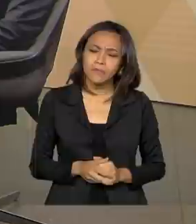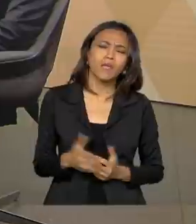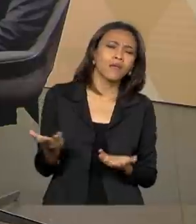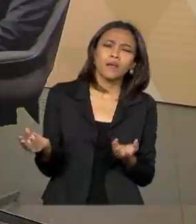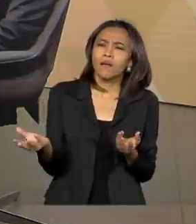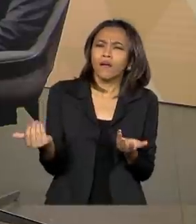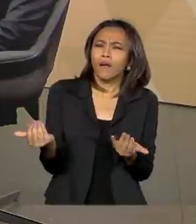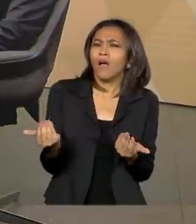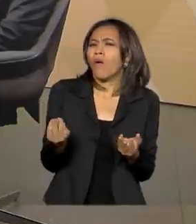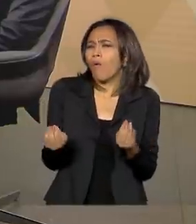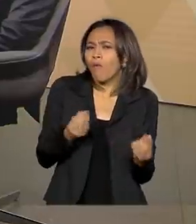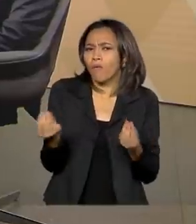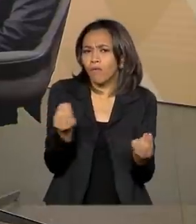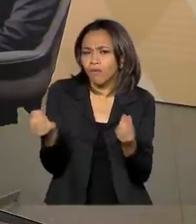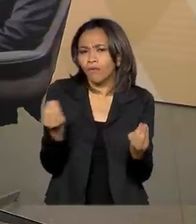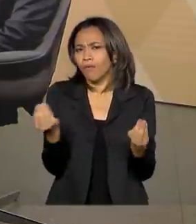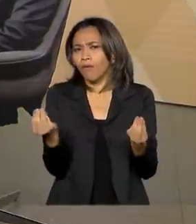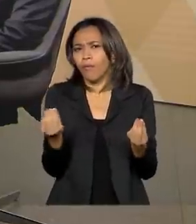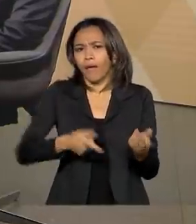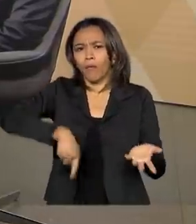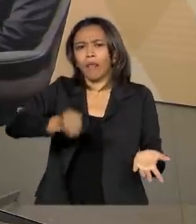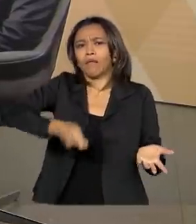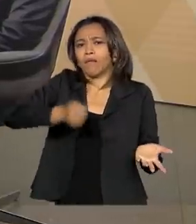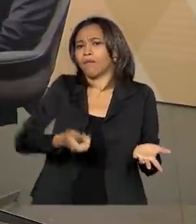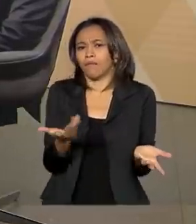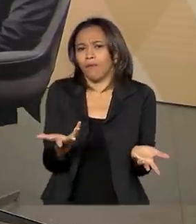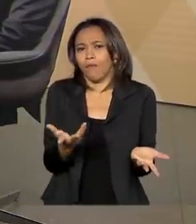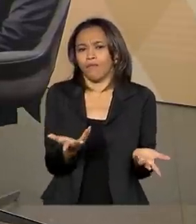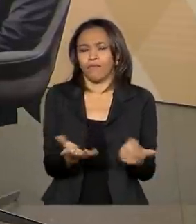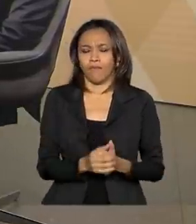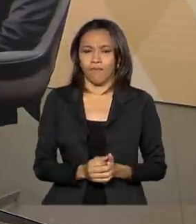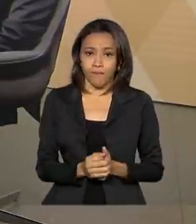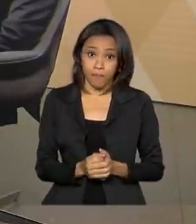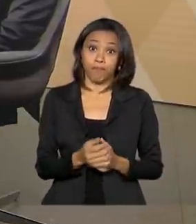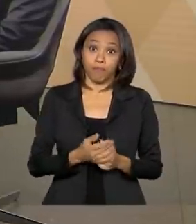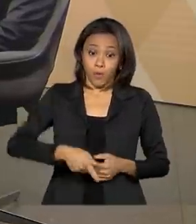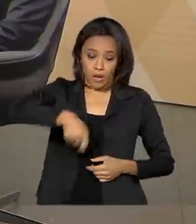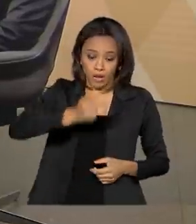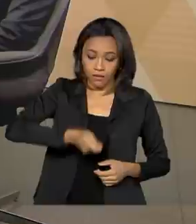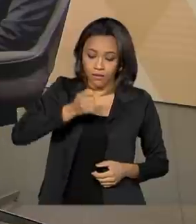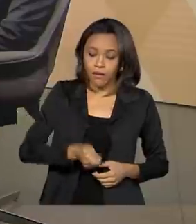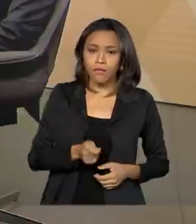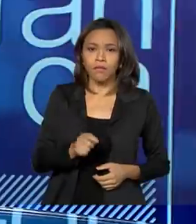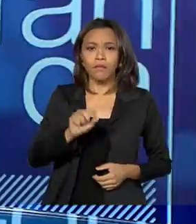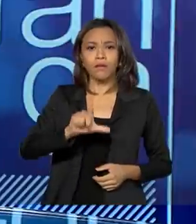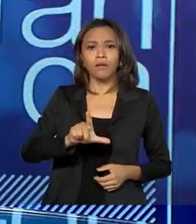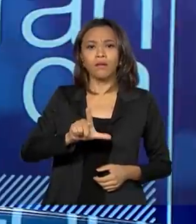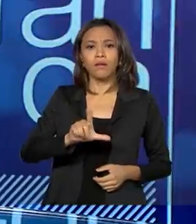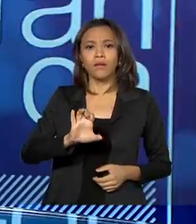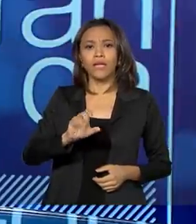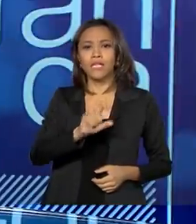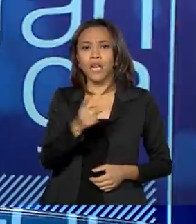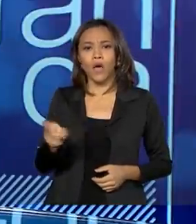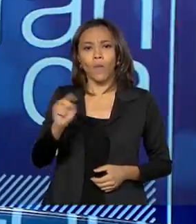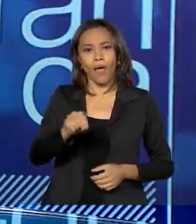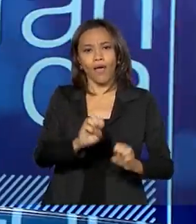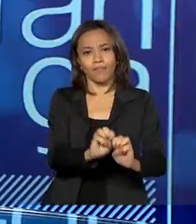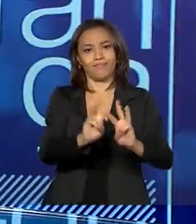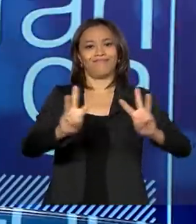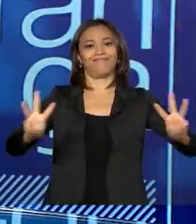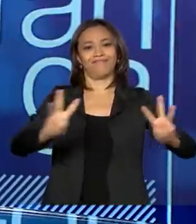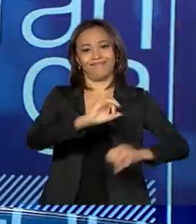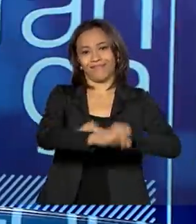funcionam esses leilões, secretários? Bom, esses leilões são realizados pela internet, online,